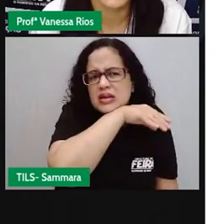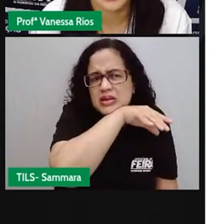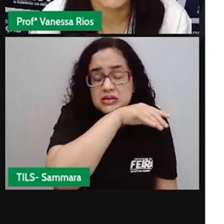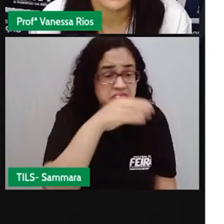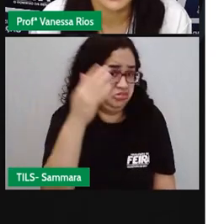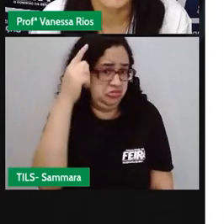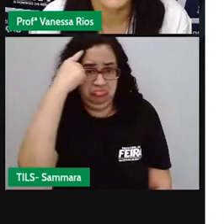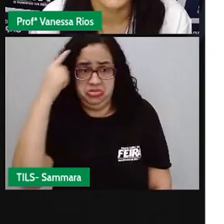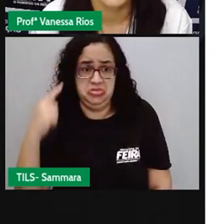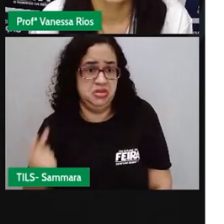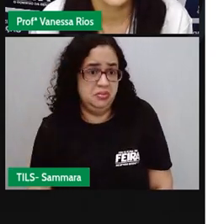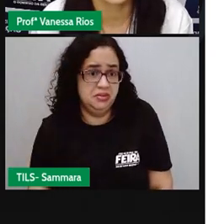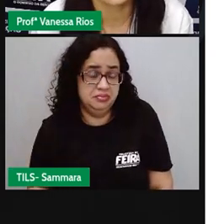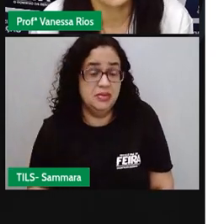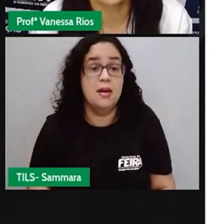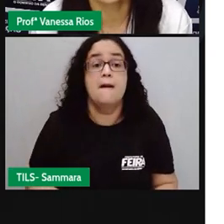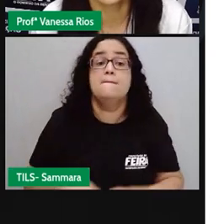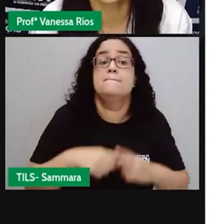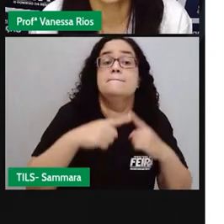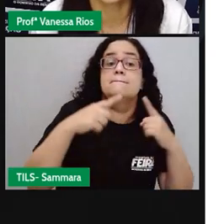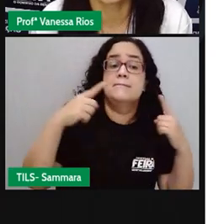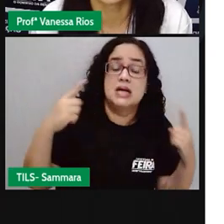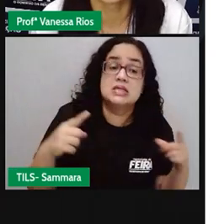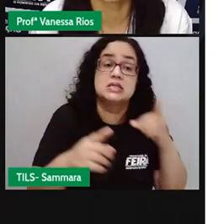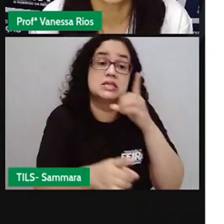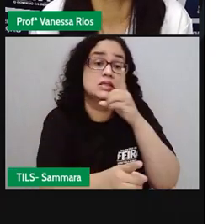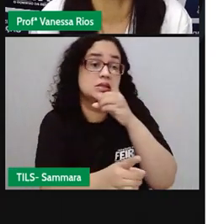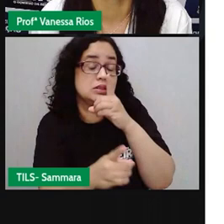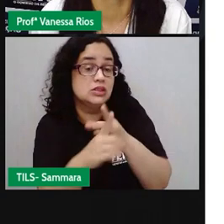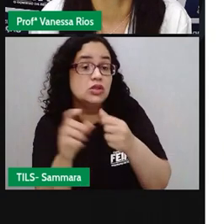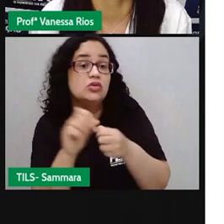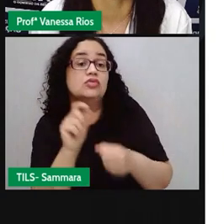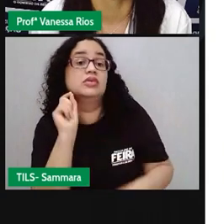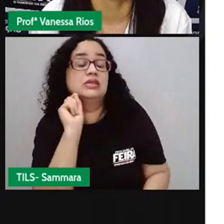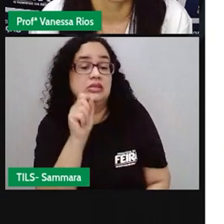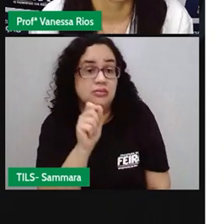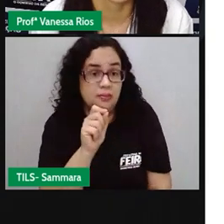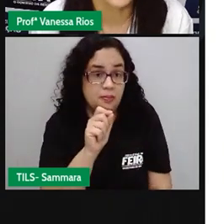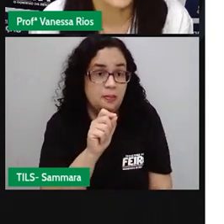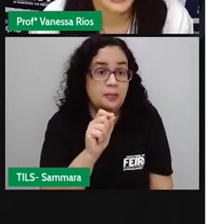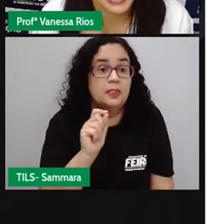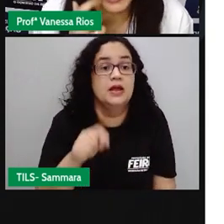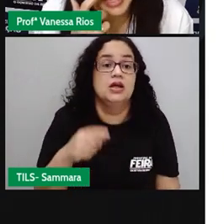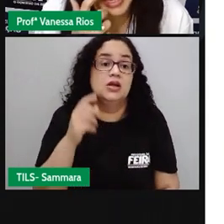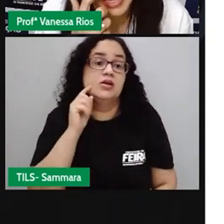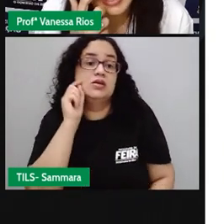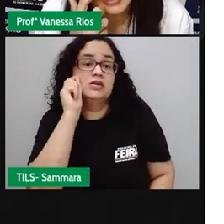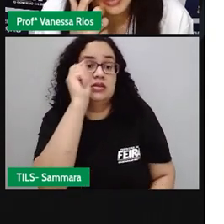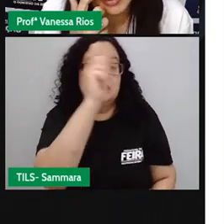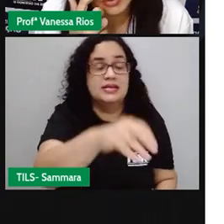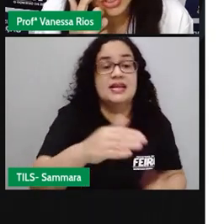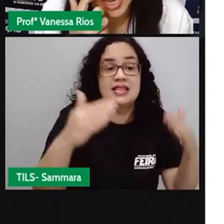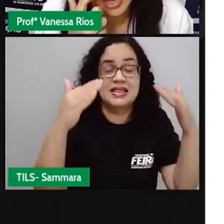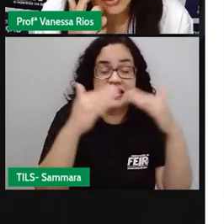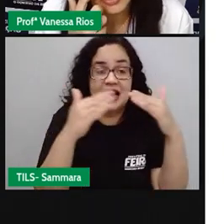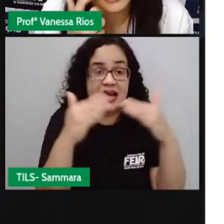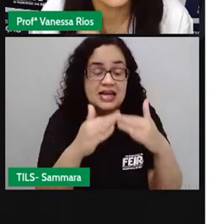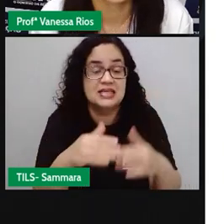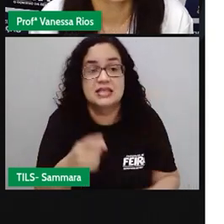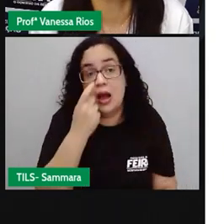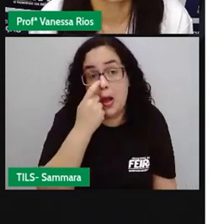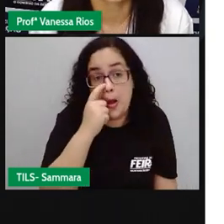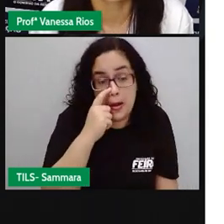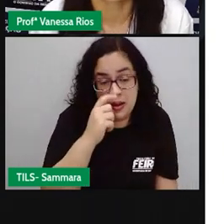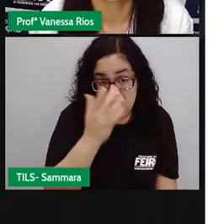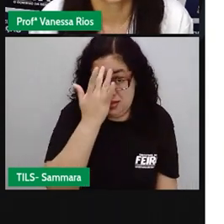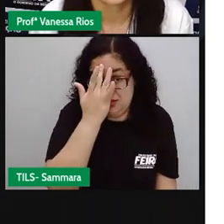nós não sabíamos, mas logo descobrimos o que fazer com ele. Jogá-lo na casa da bruxa, o